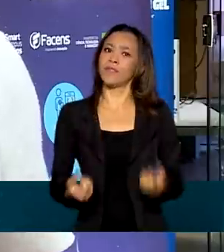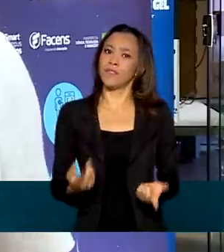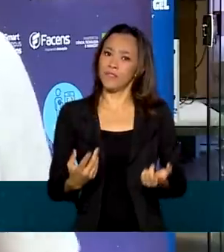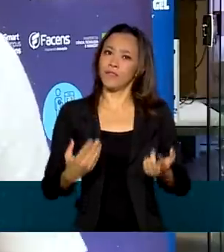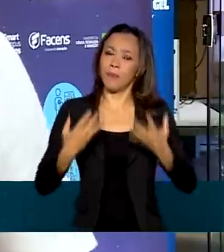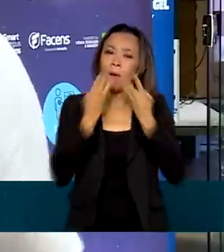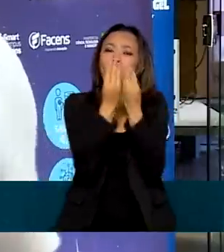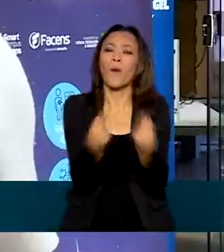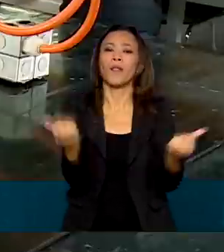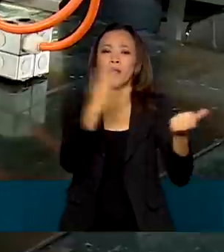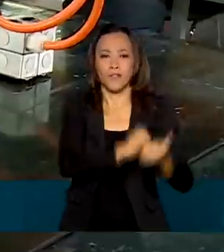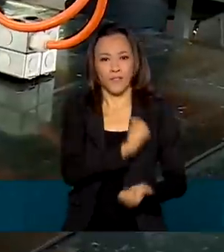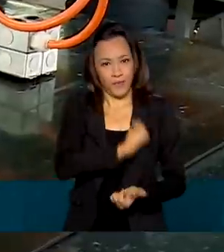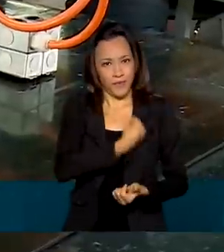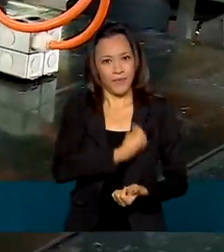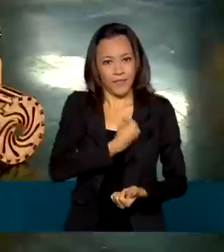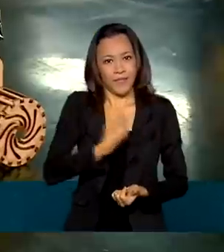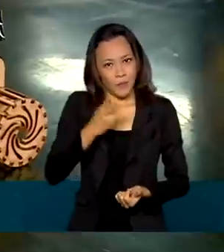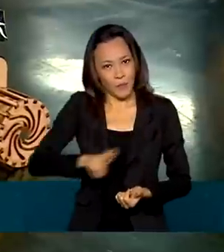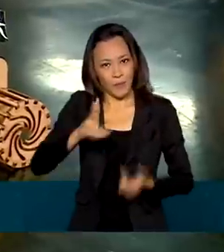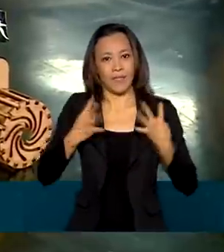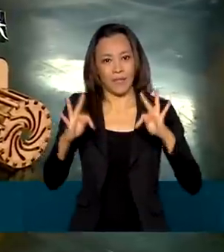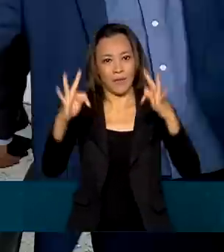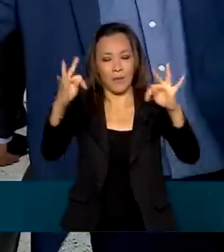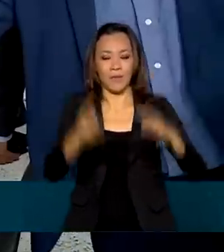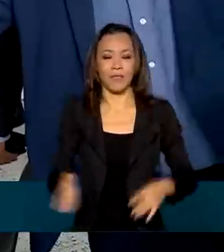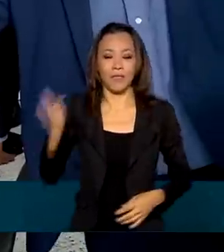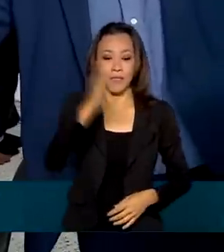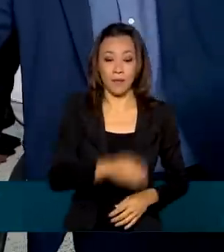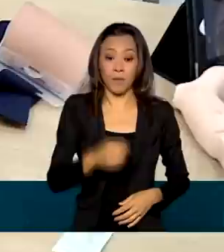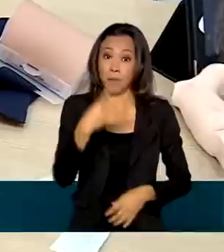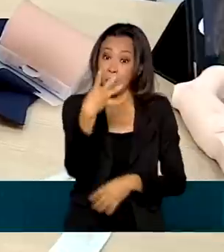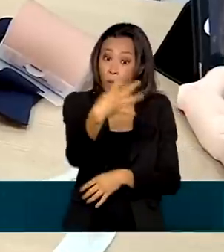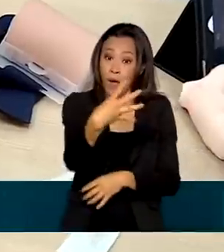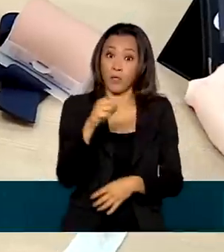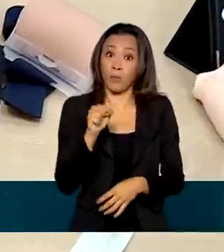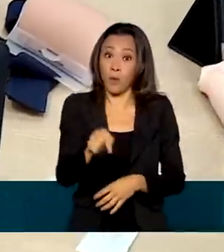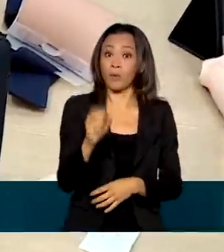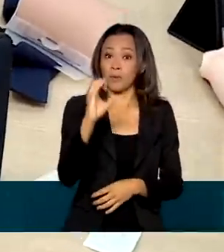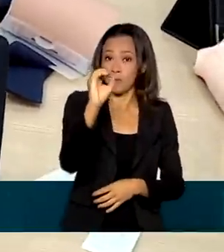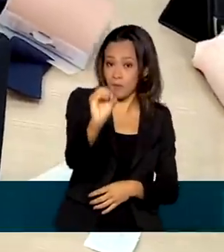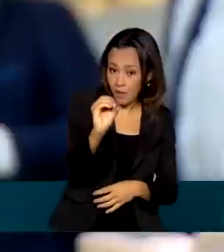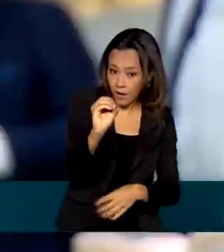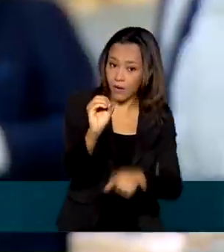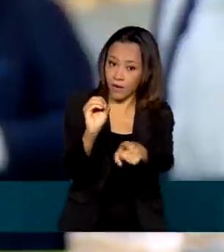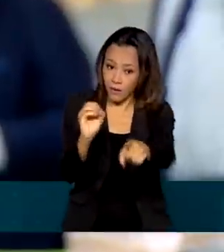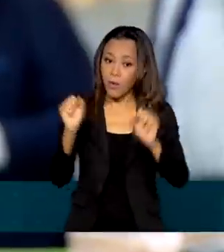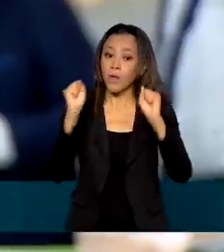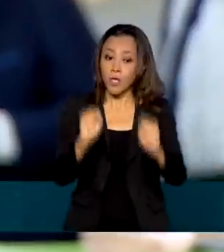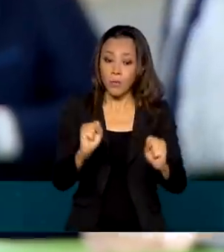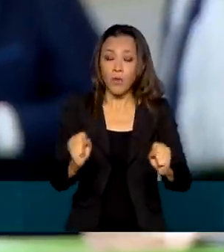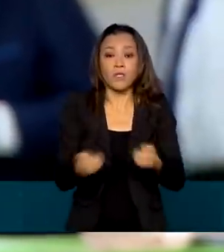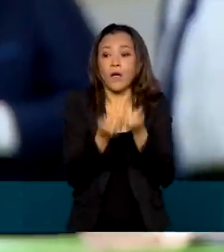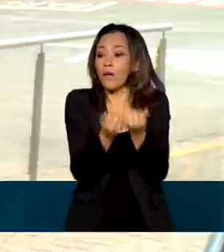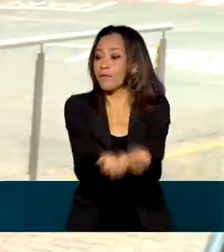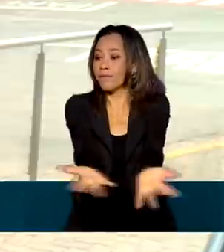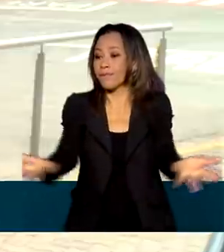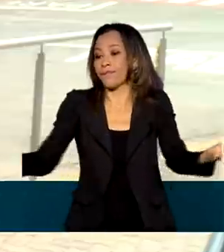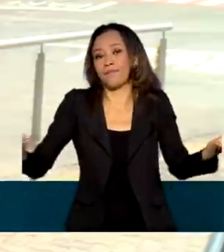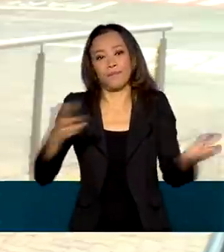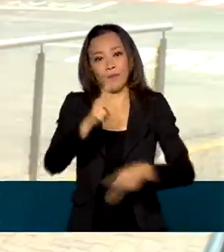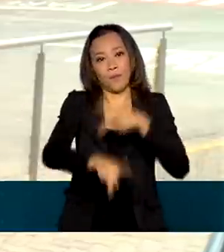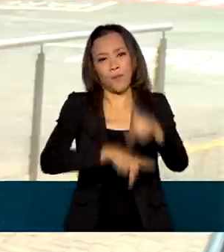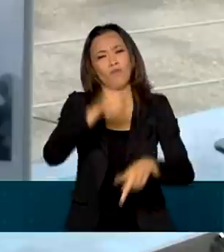de vida do cidadão. Entre as tecnologias do tipo 4.0 que podem estar a serviço da população e que já são